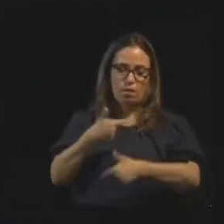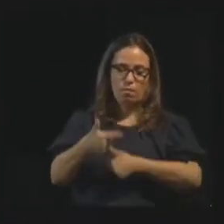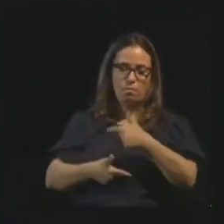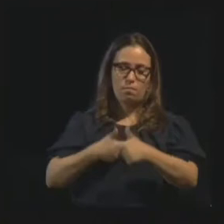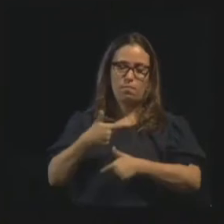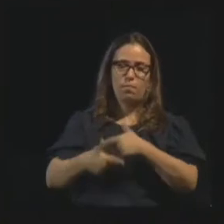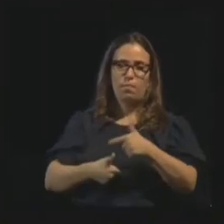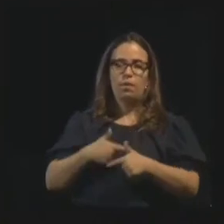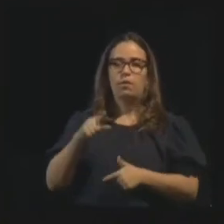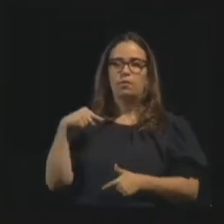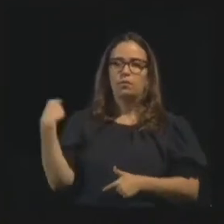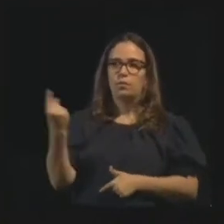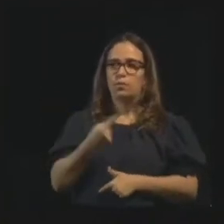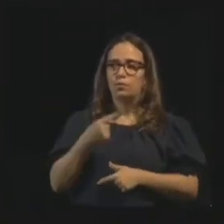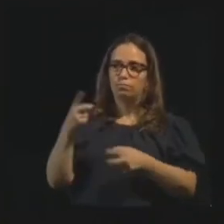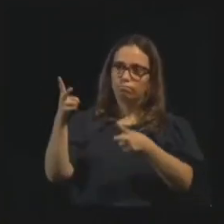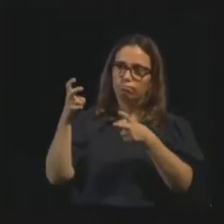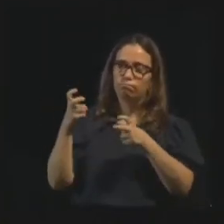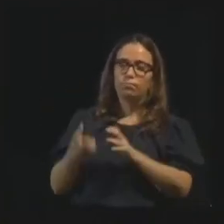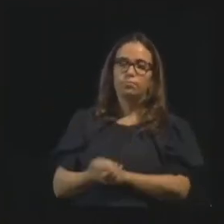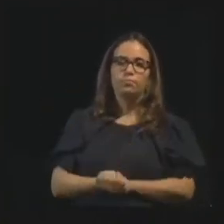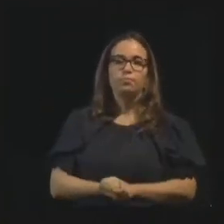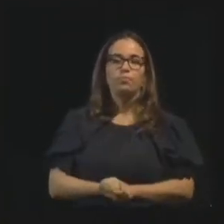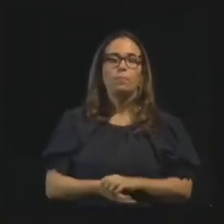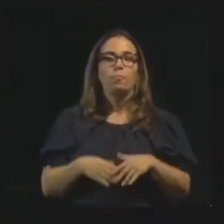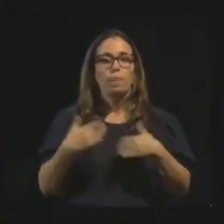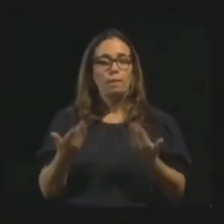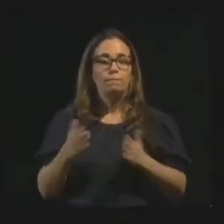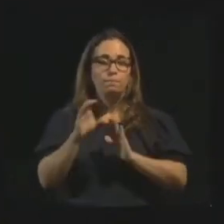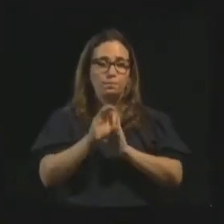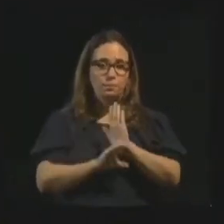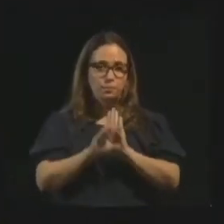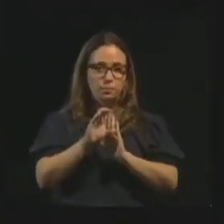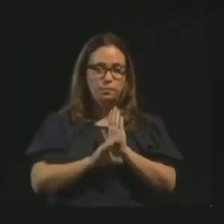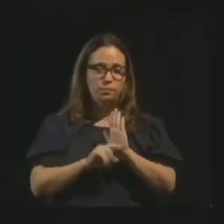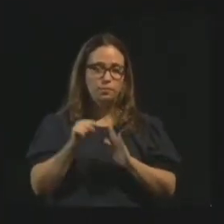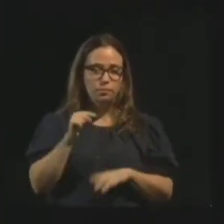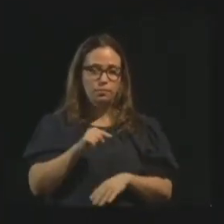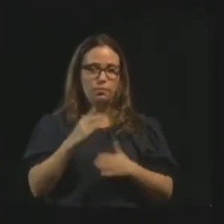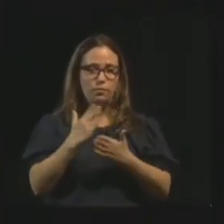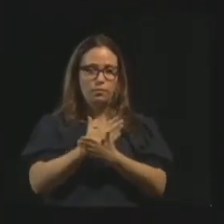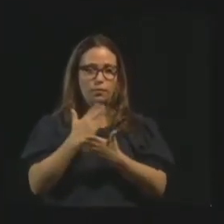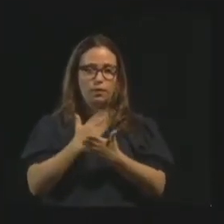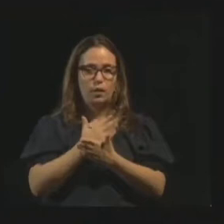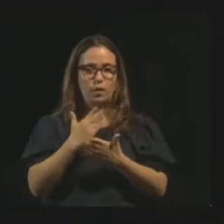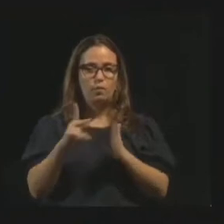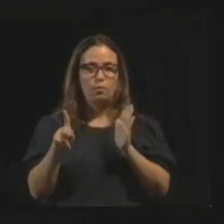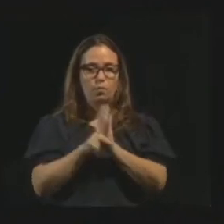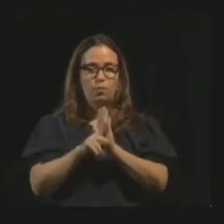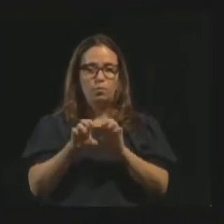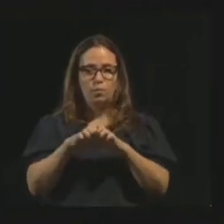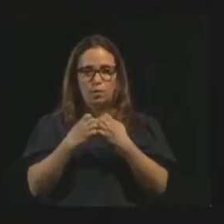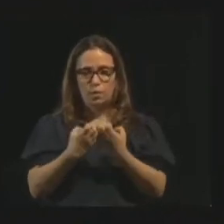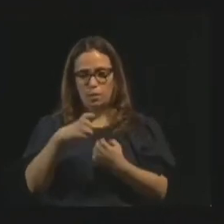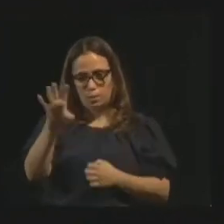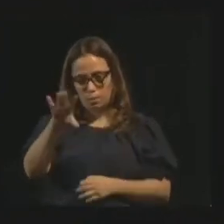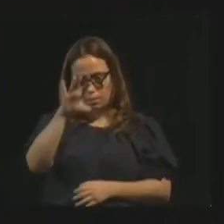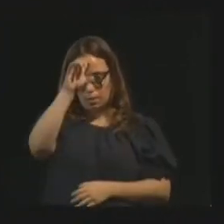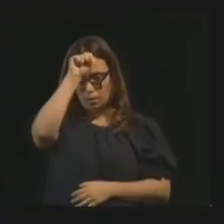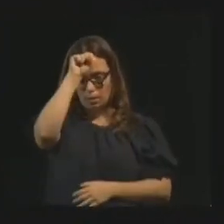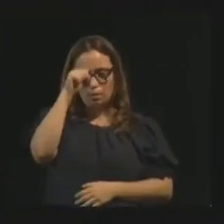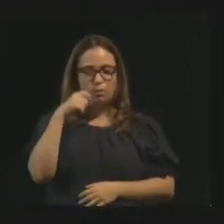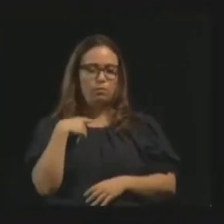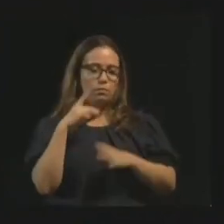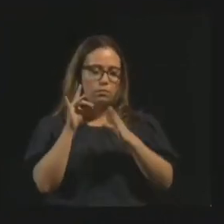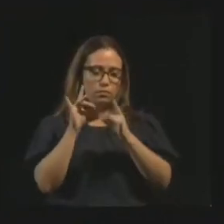para todos nós. E, então, temos esse capítulo do livro dos Médiuns, e não iremos